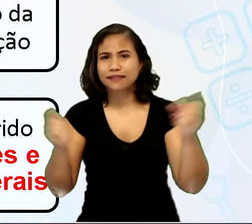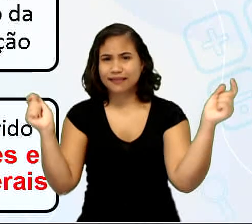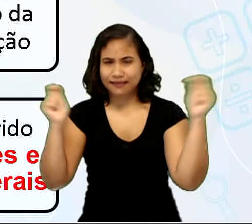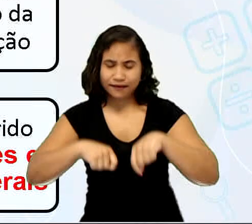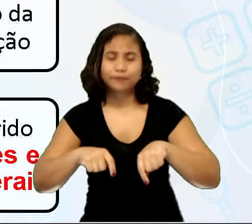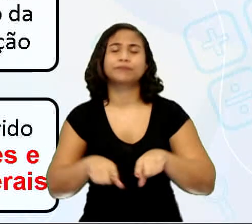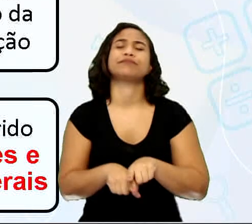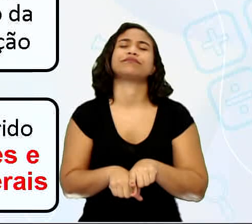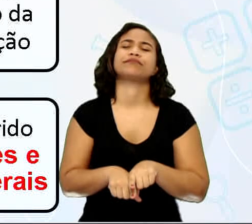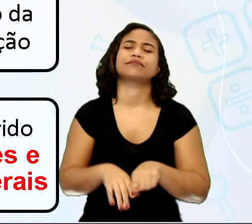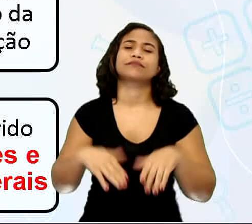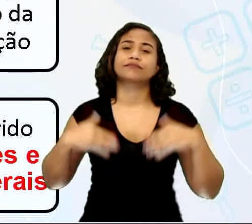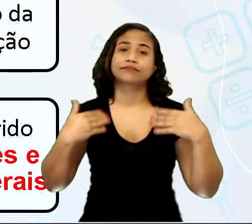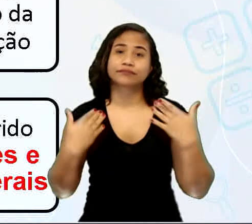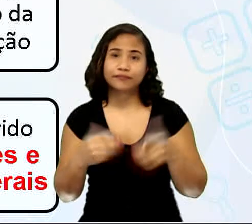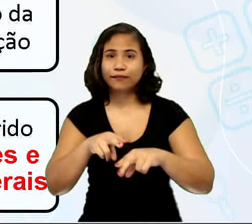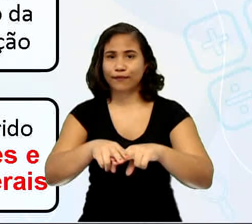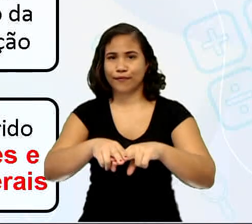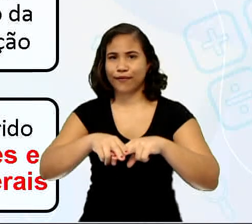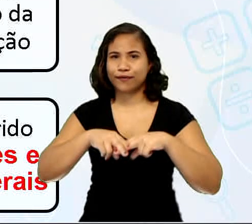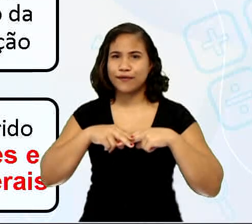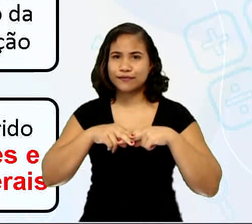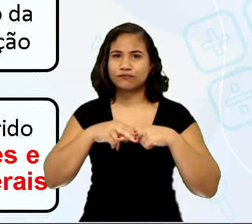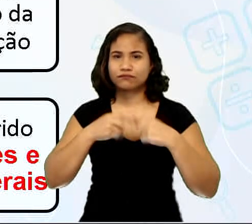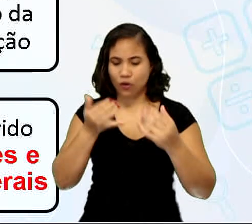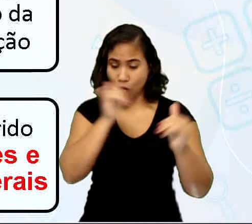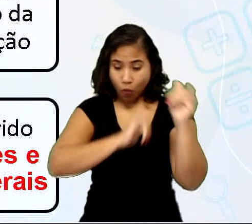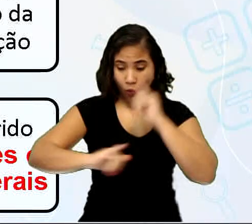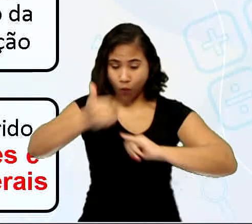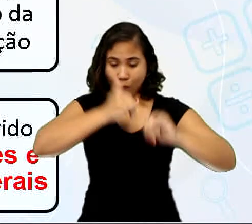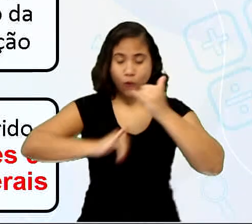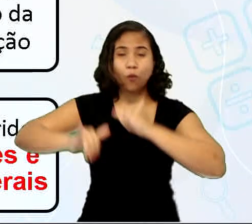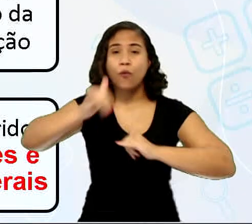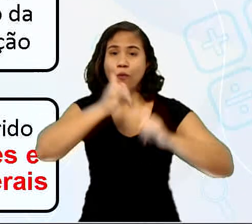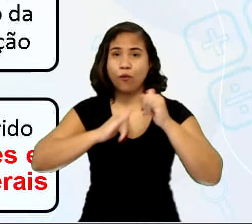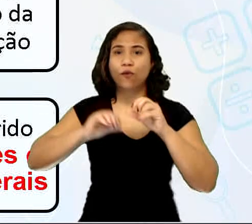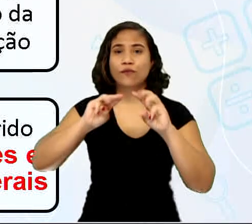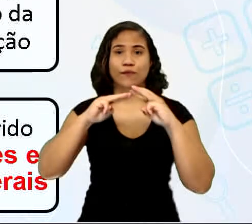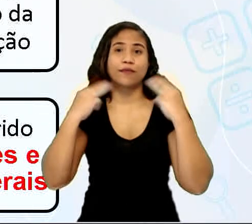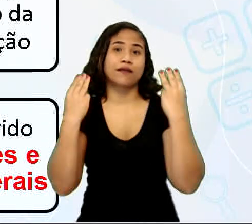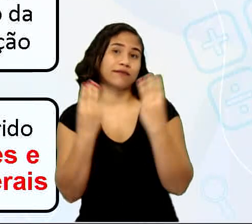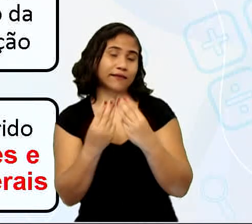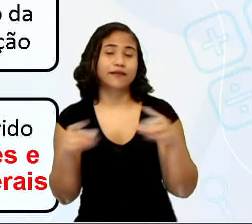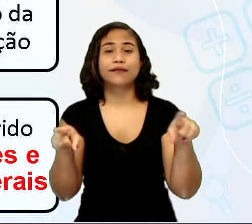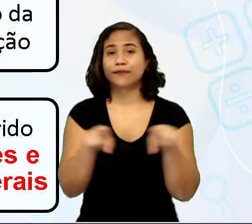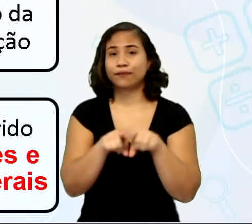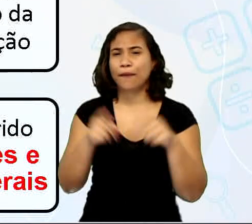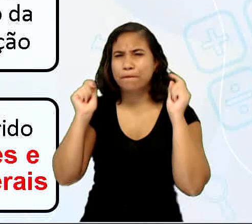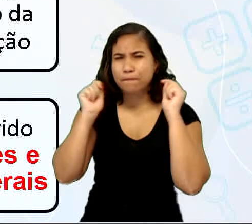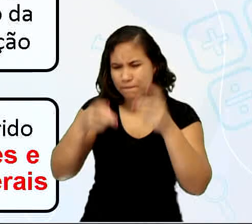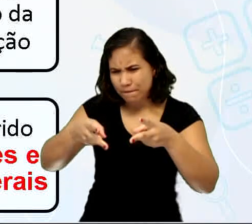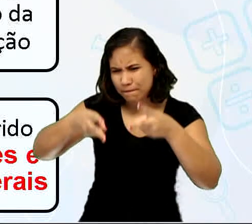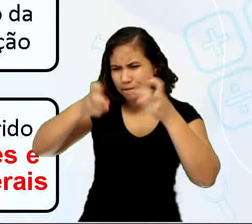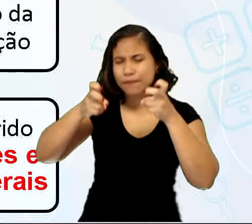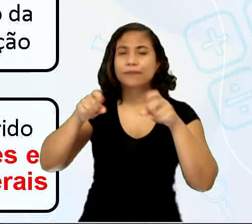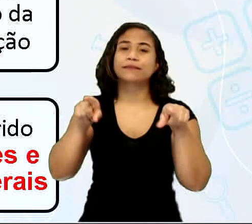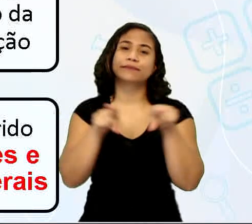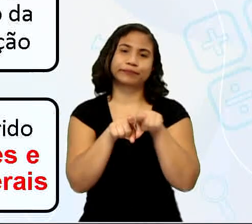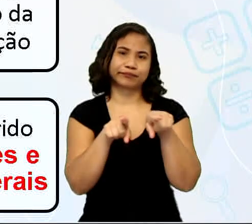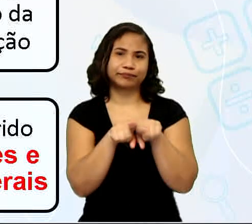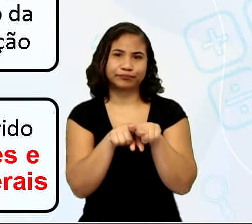Nisso, há um fluxo de energia e de matéria. Como podemos ver aí,